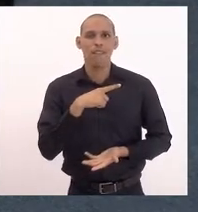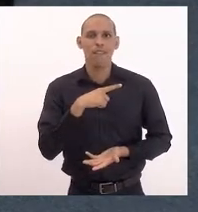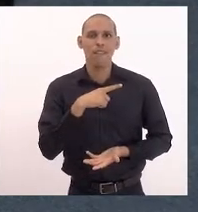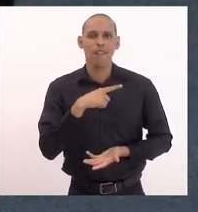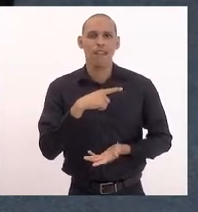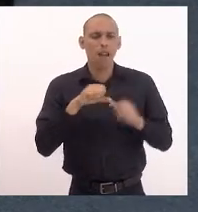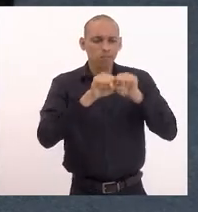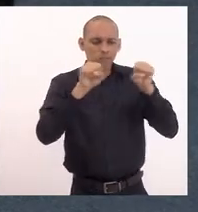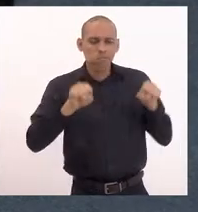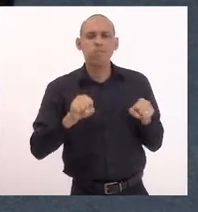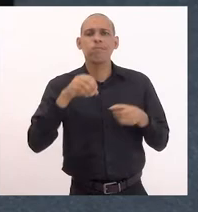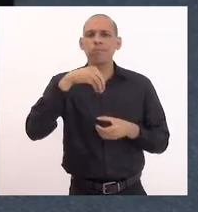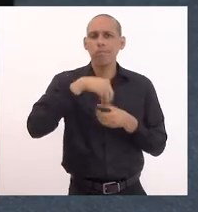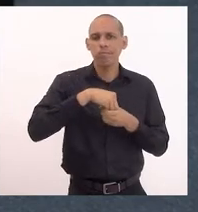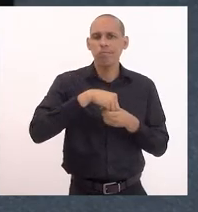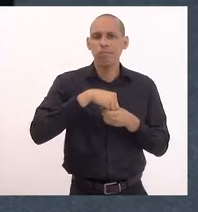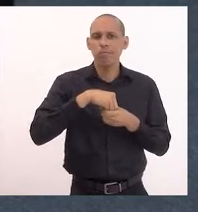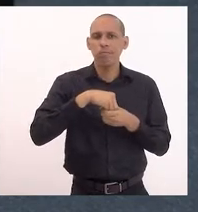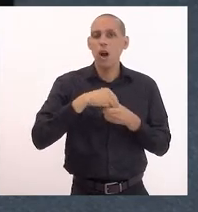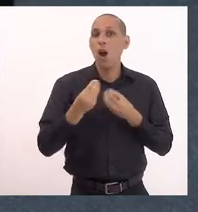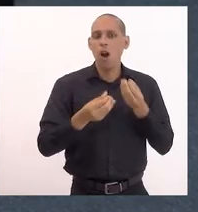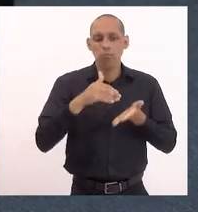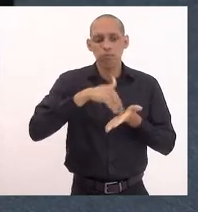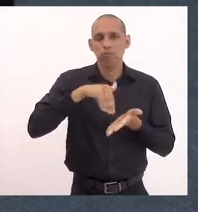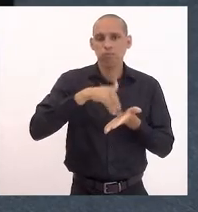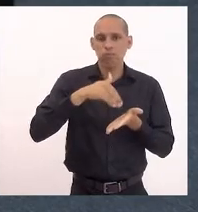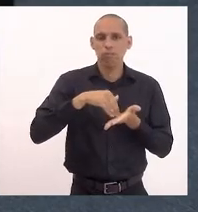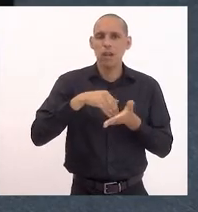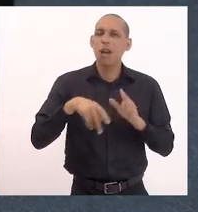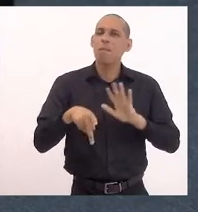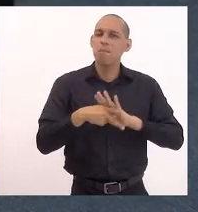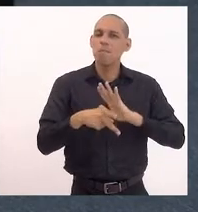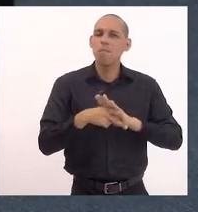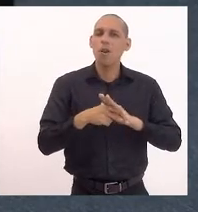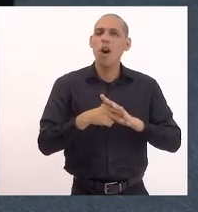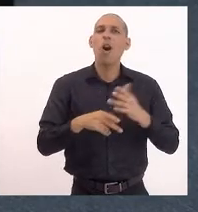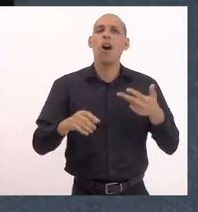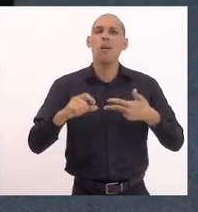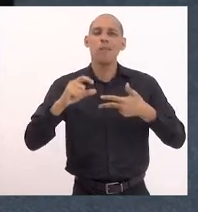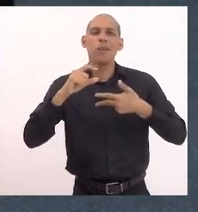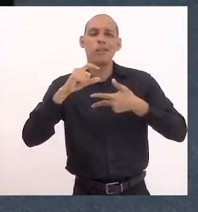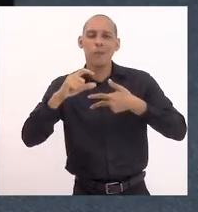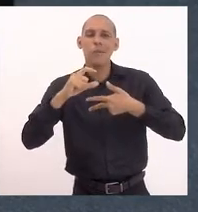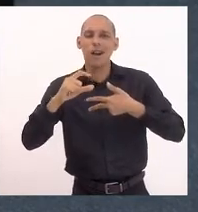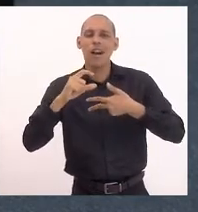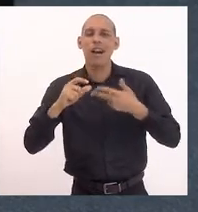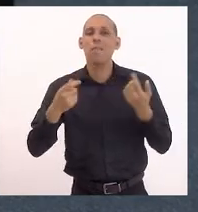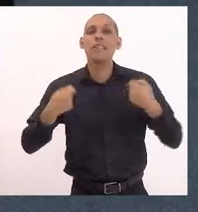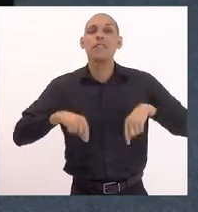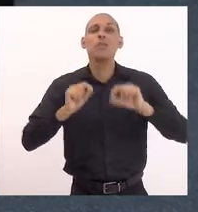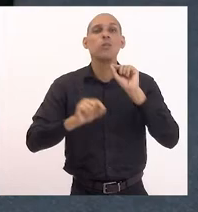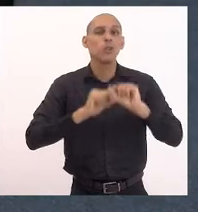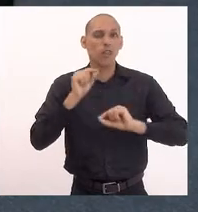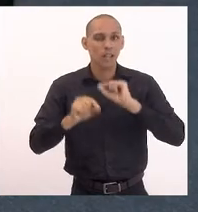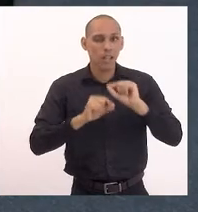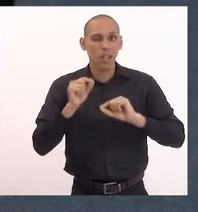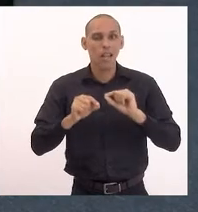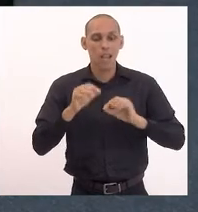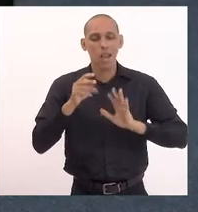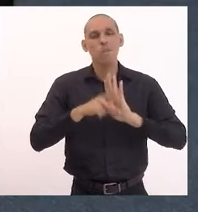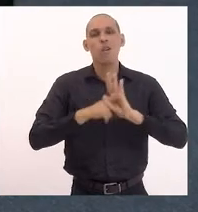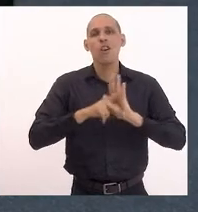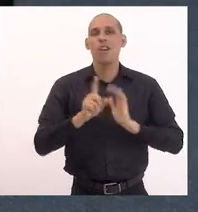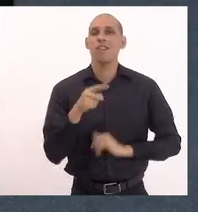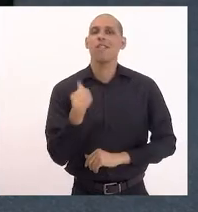sistematizados, pelas secretarias do Executivo, é preciso um projeto como esse, como o nosso,